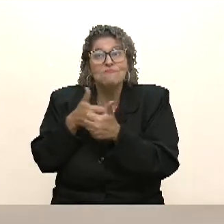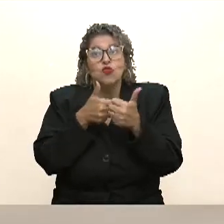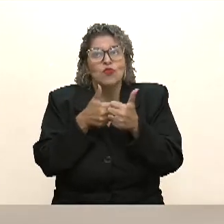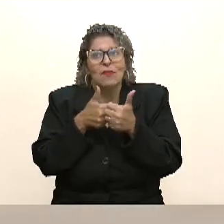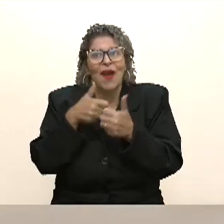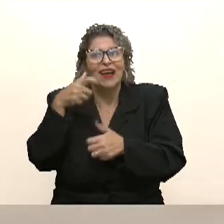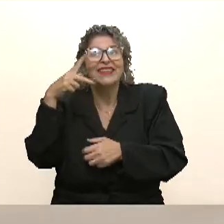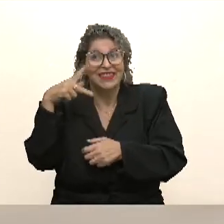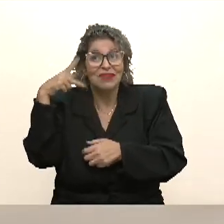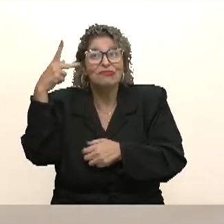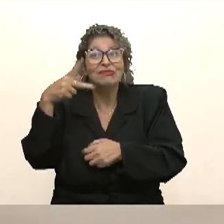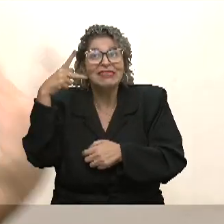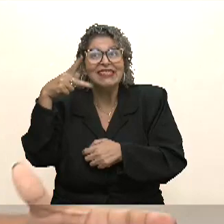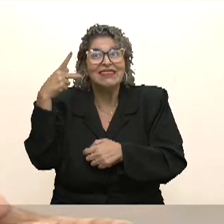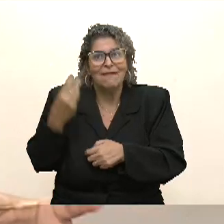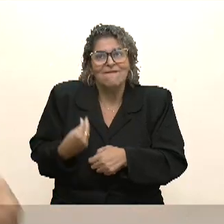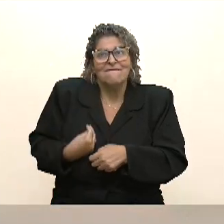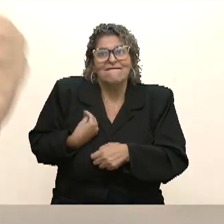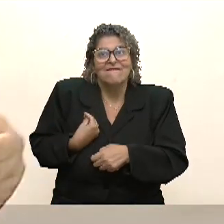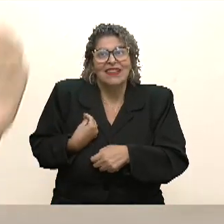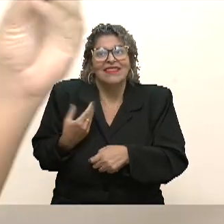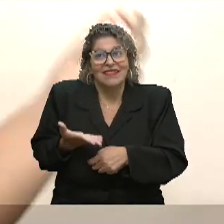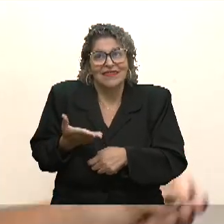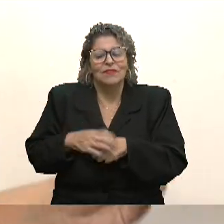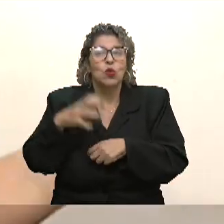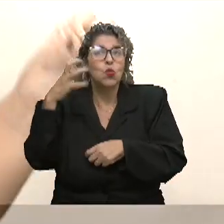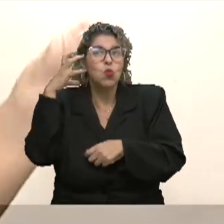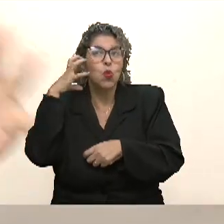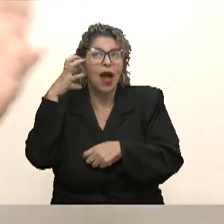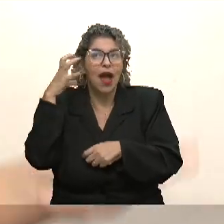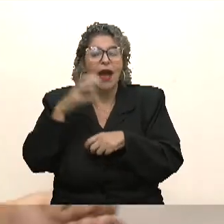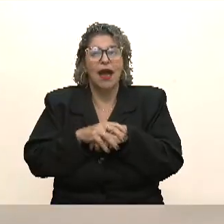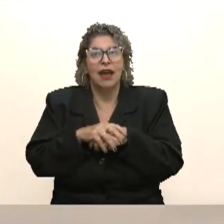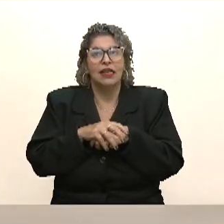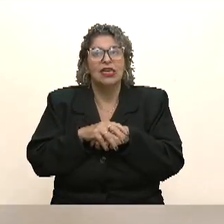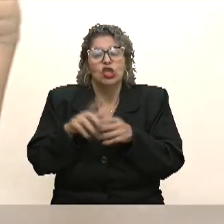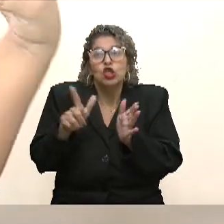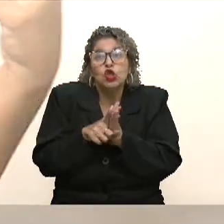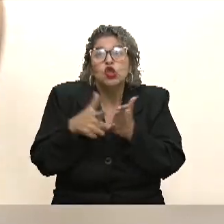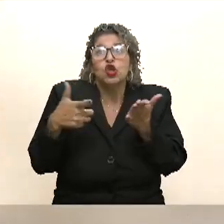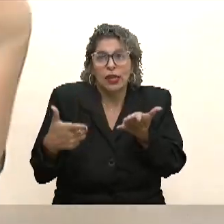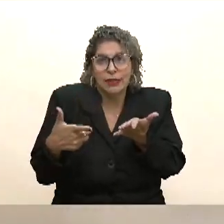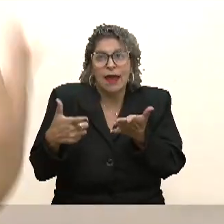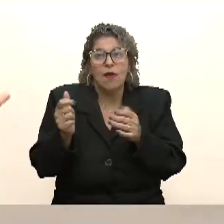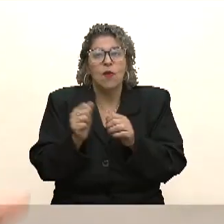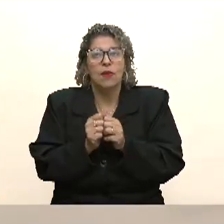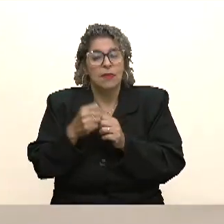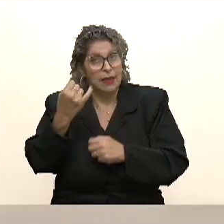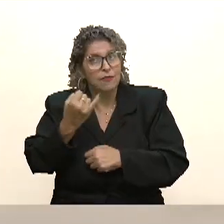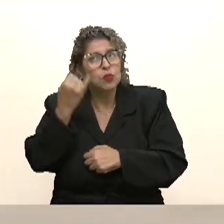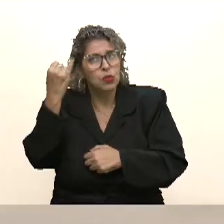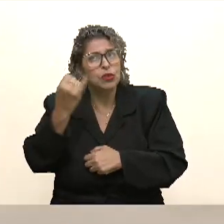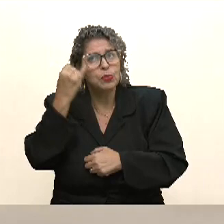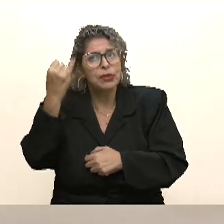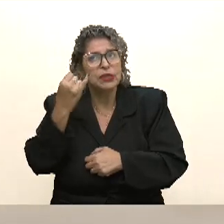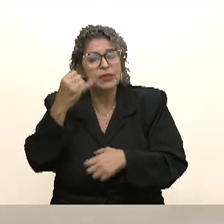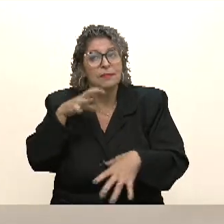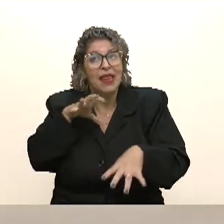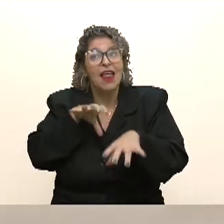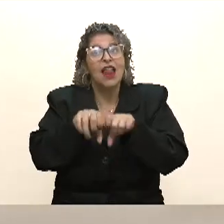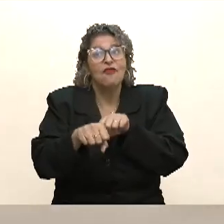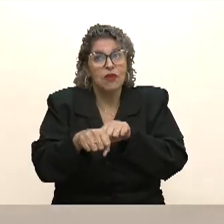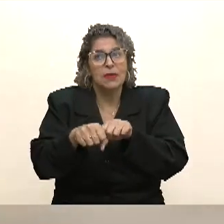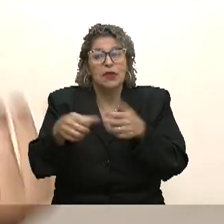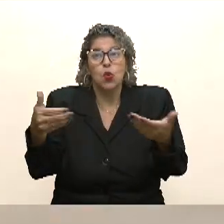política, né? E a rádio e o impresso, eles foram muito importantes para essa formação.